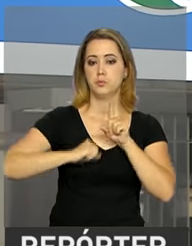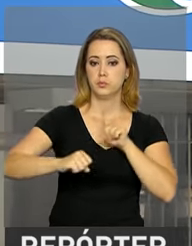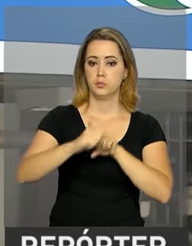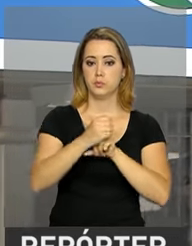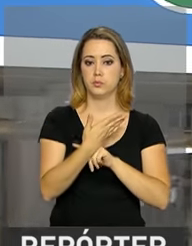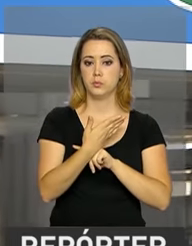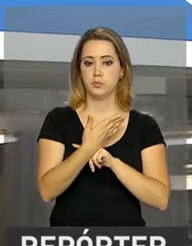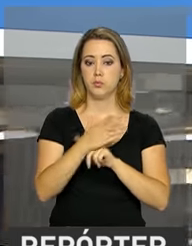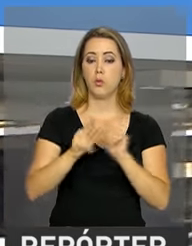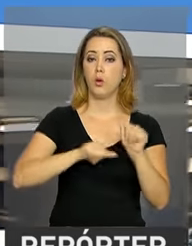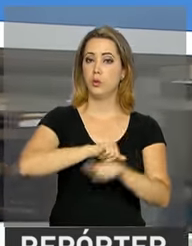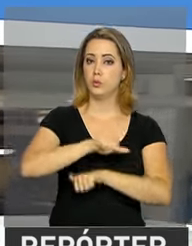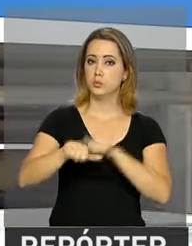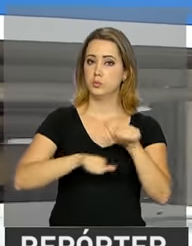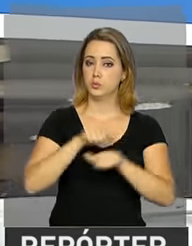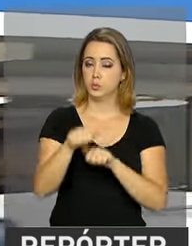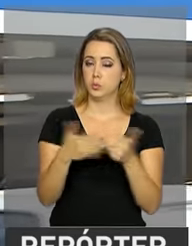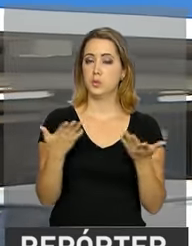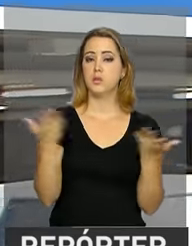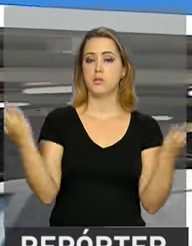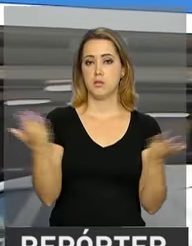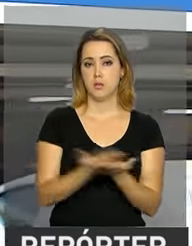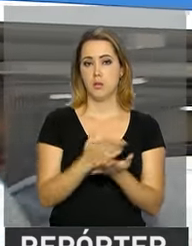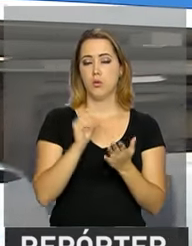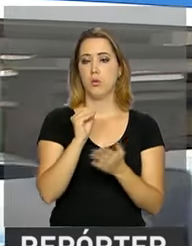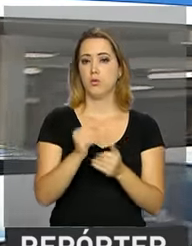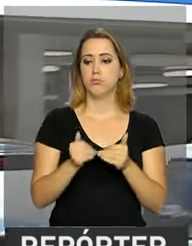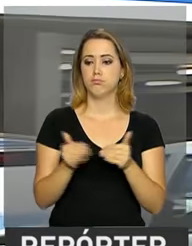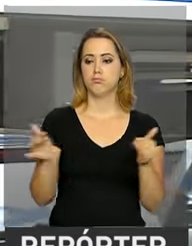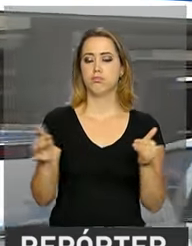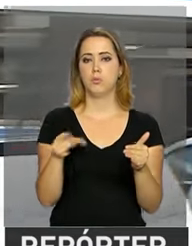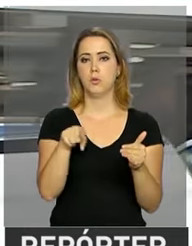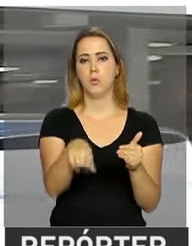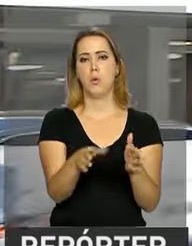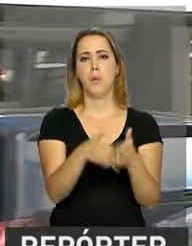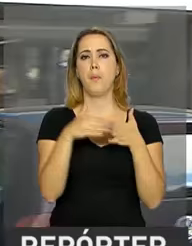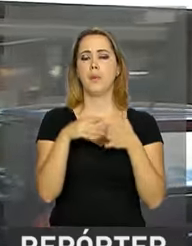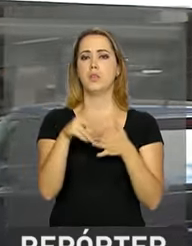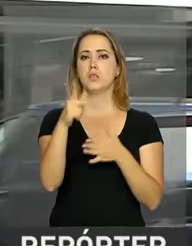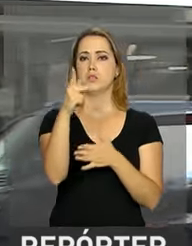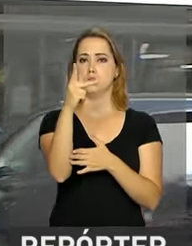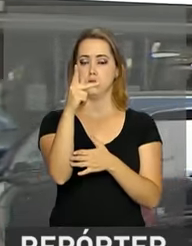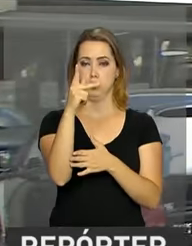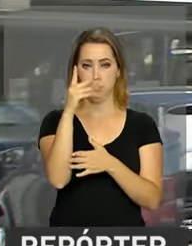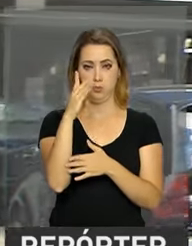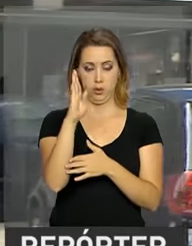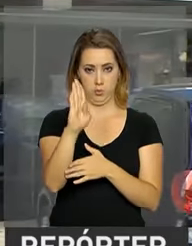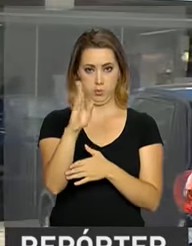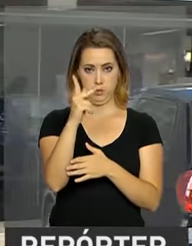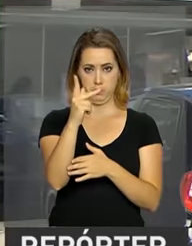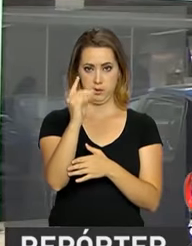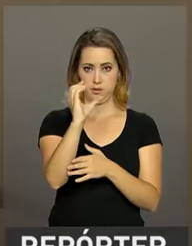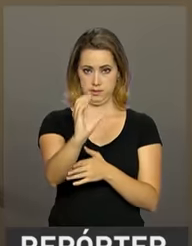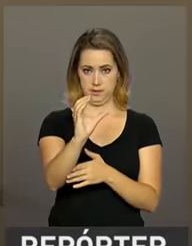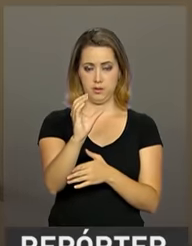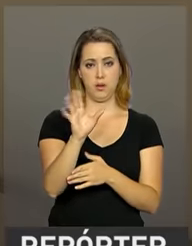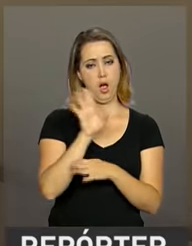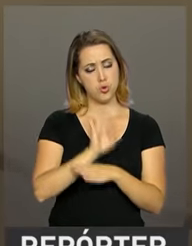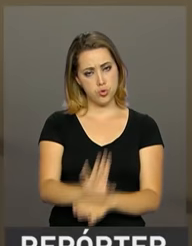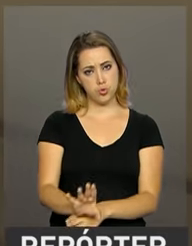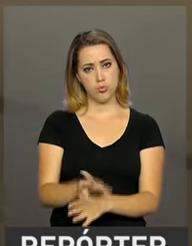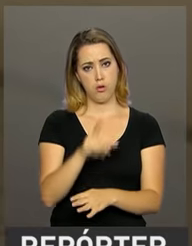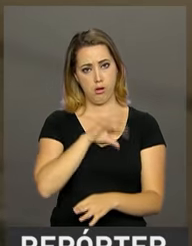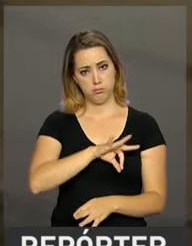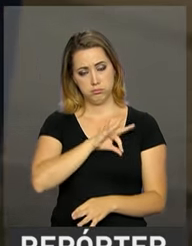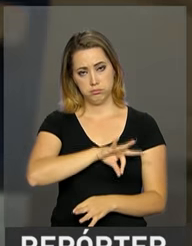A principal mudança é na rede de atendimento, que vai aumentar. O pedido para o benefício de prestação continuada, ou BPC, poderá